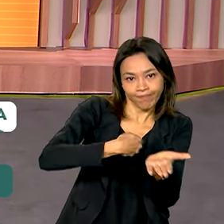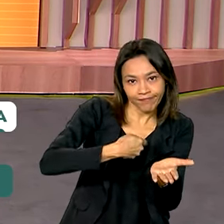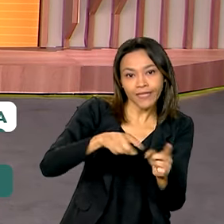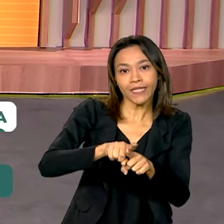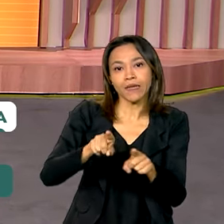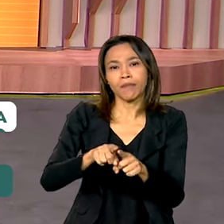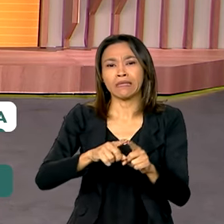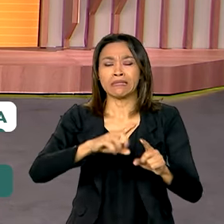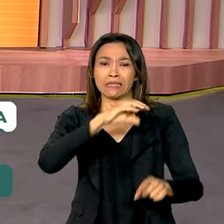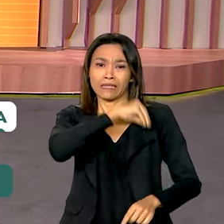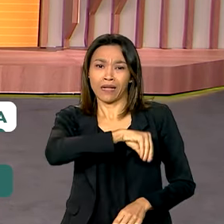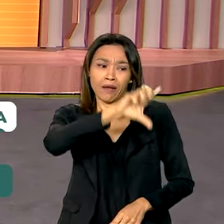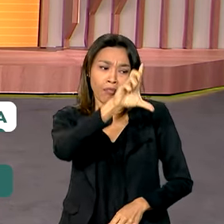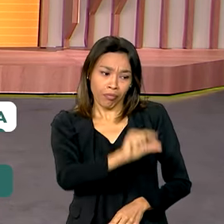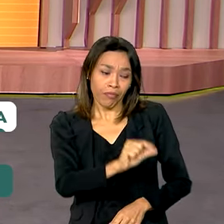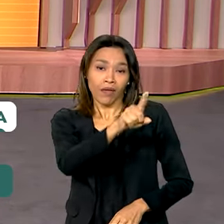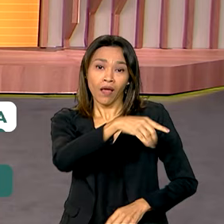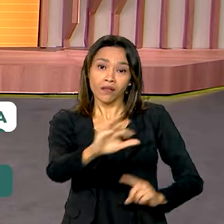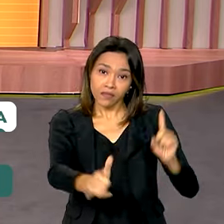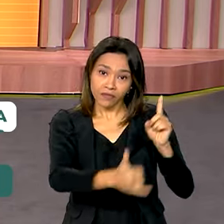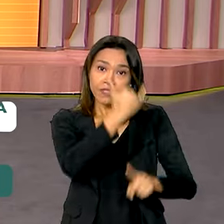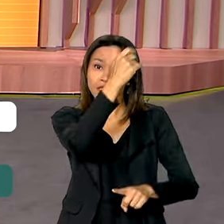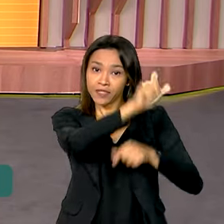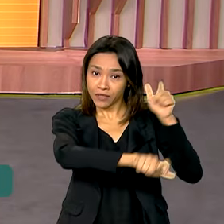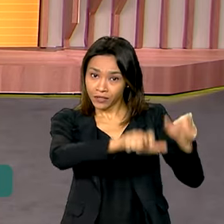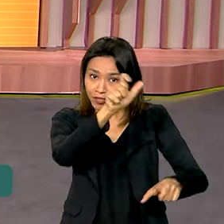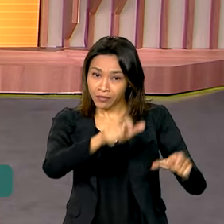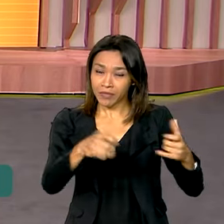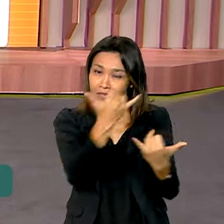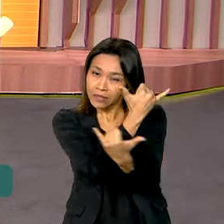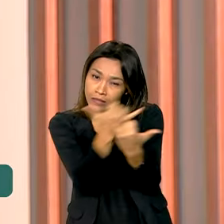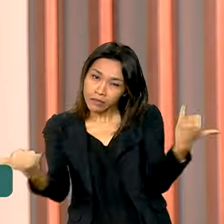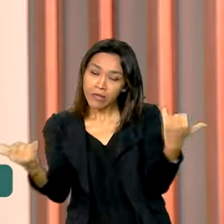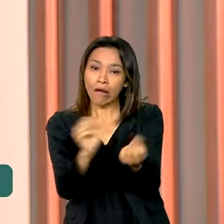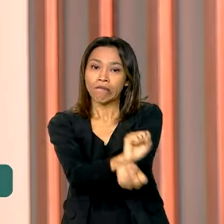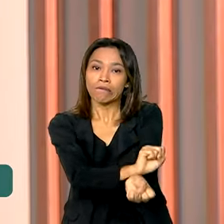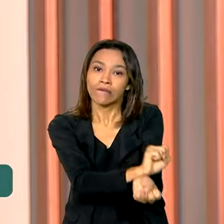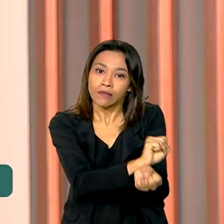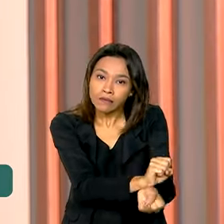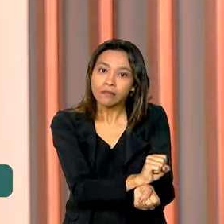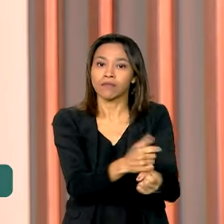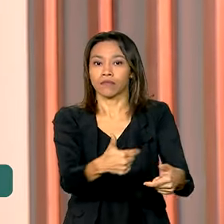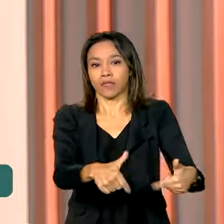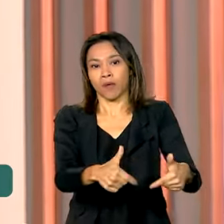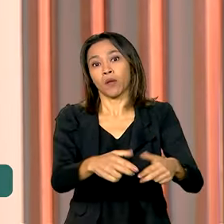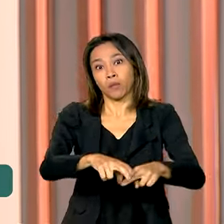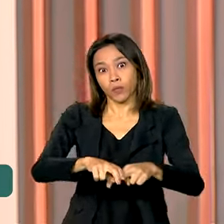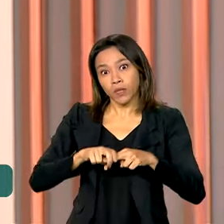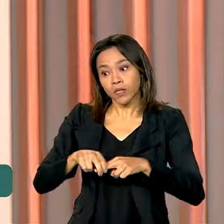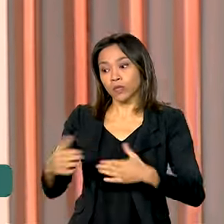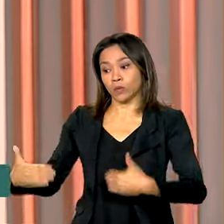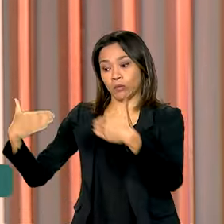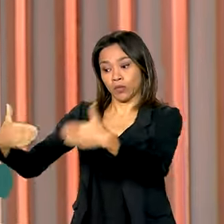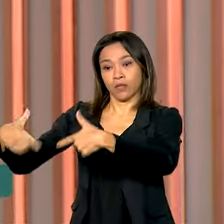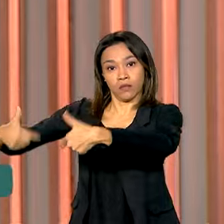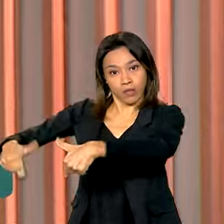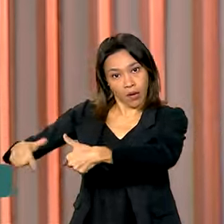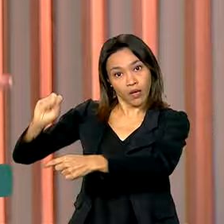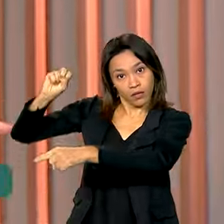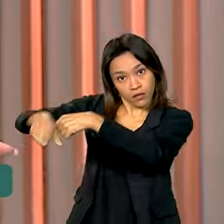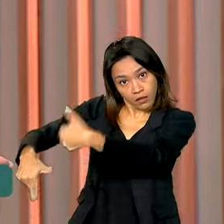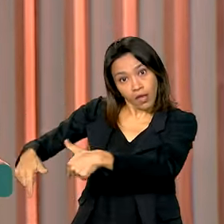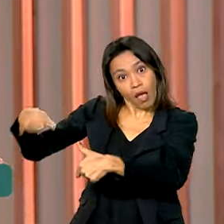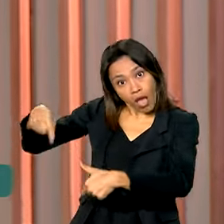muitas vezes, são vítimas do trabalho análogo à escravidão. Por isso, o Ministério do Trabalho e Emprego tem se